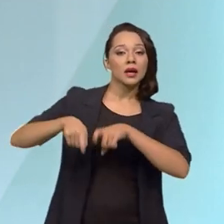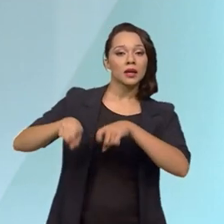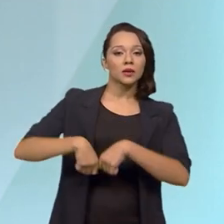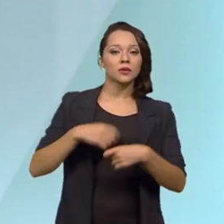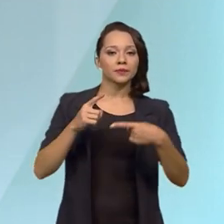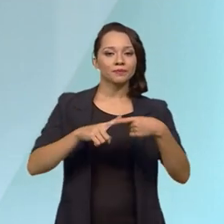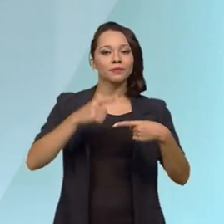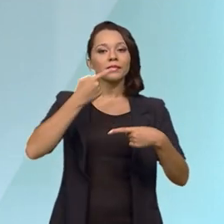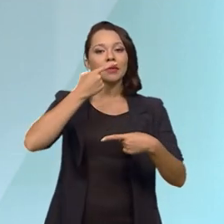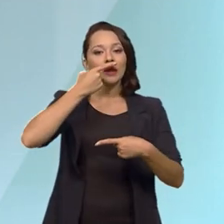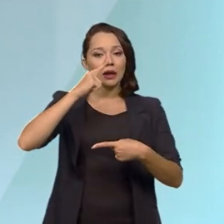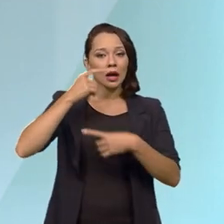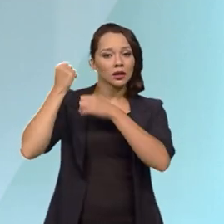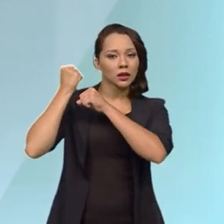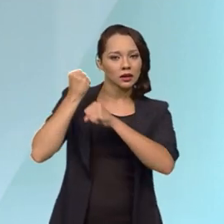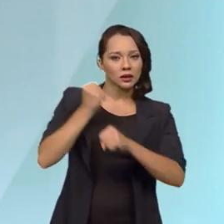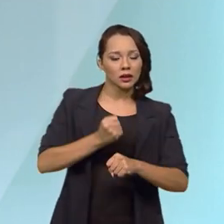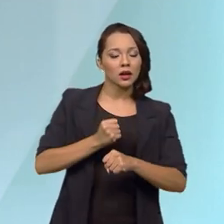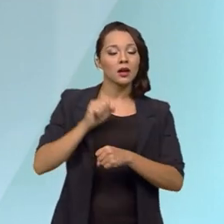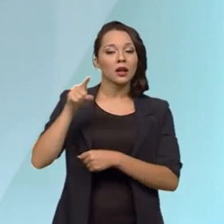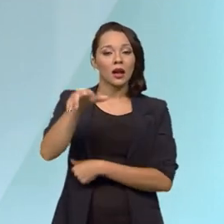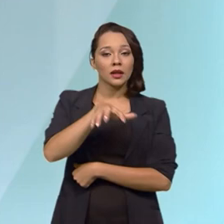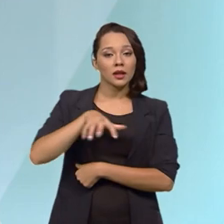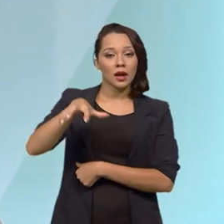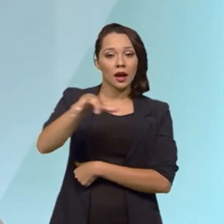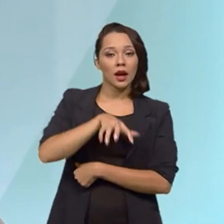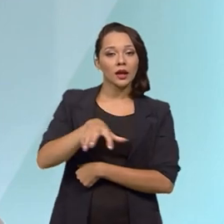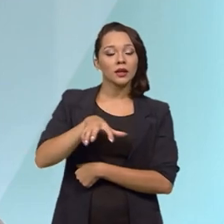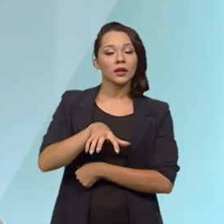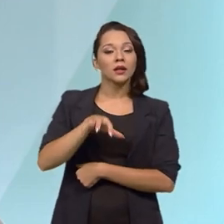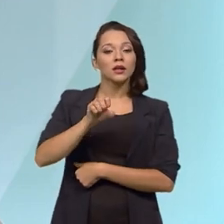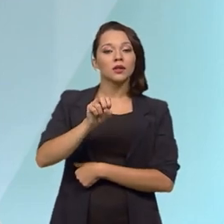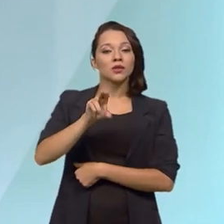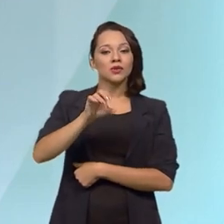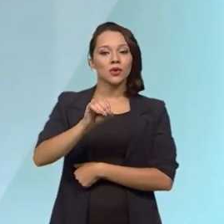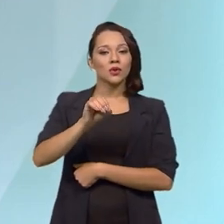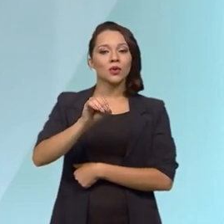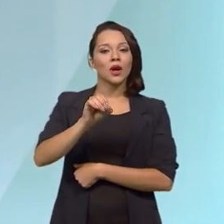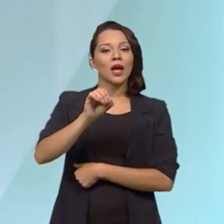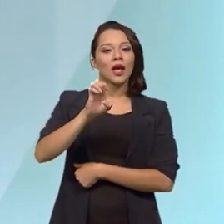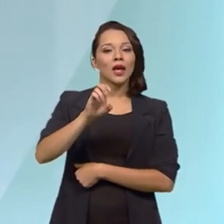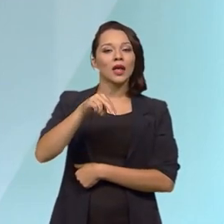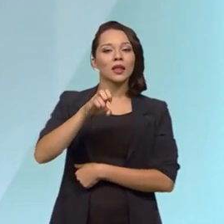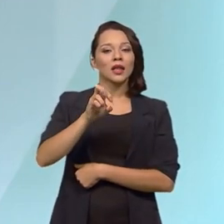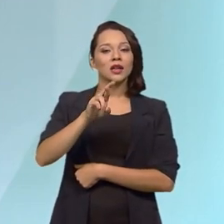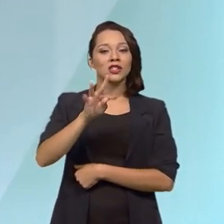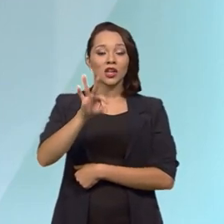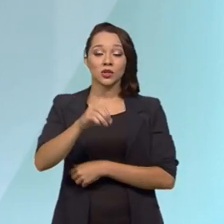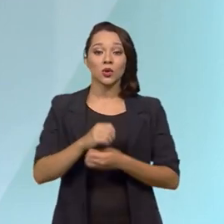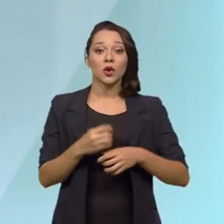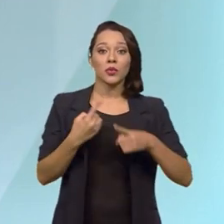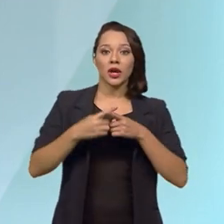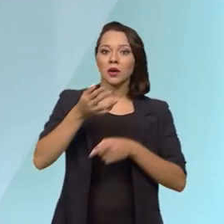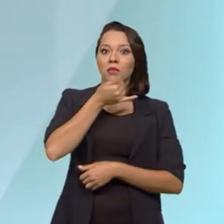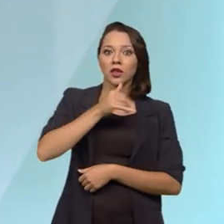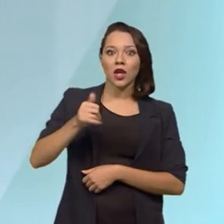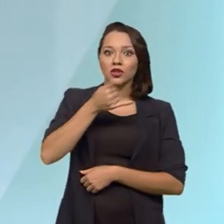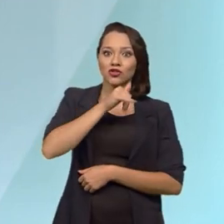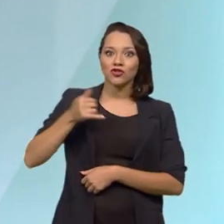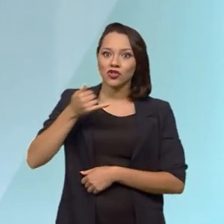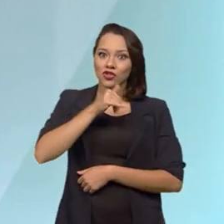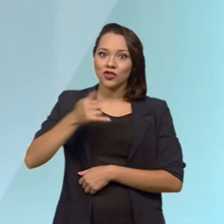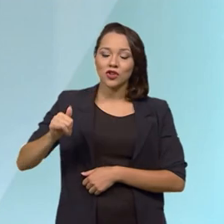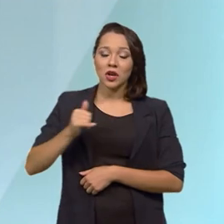Uma, cana-de-açúcar, a operação do setor, o setor suco energético agora, porque você está produzindo muita energia a